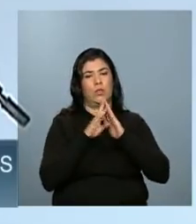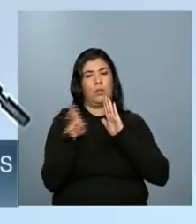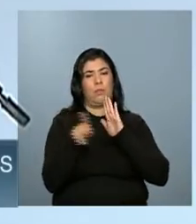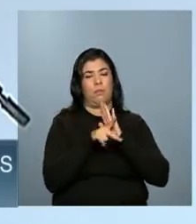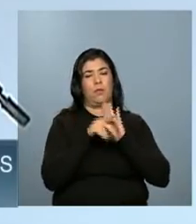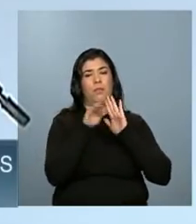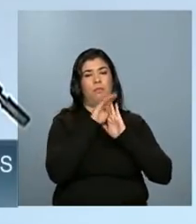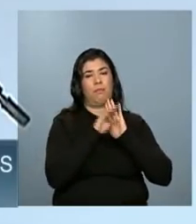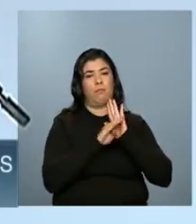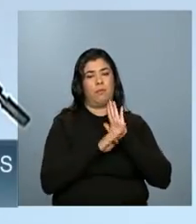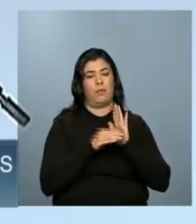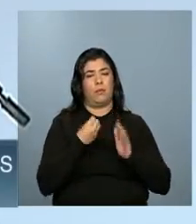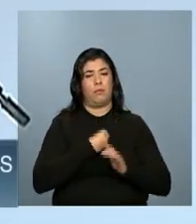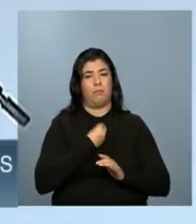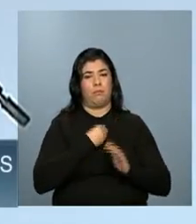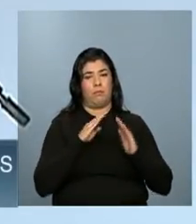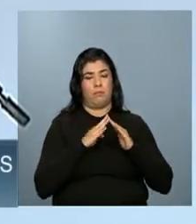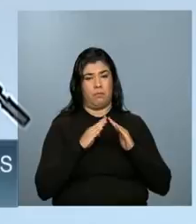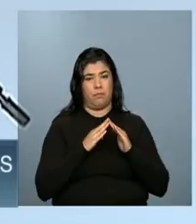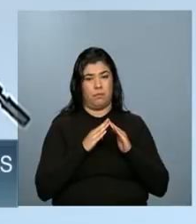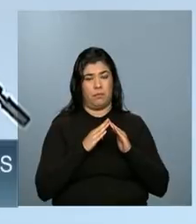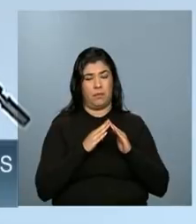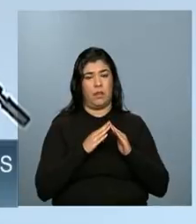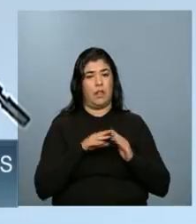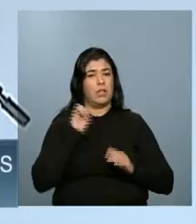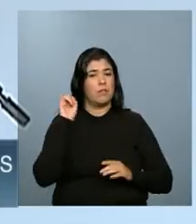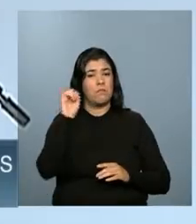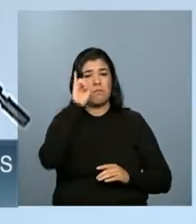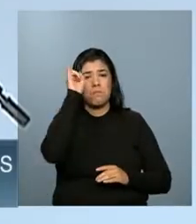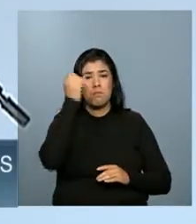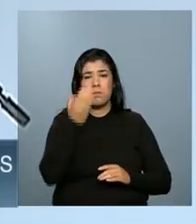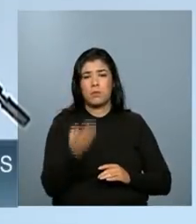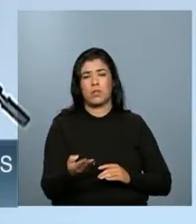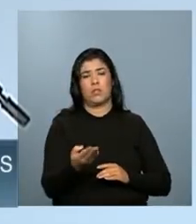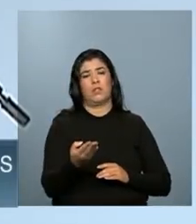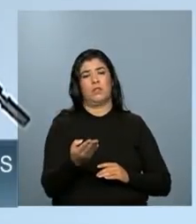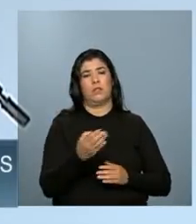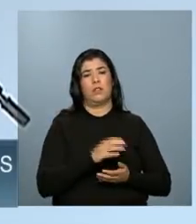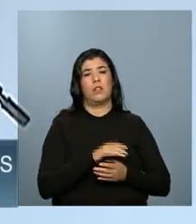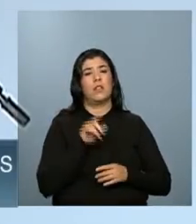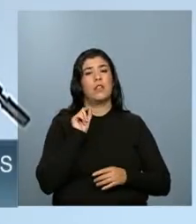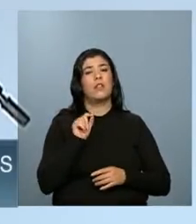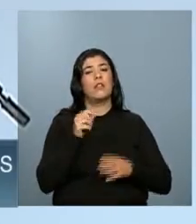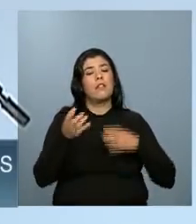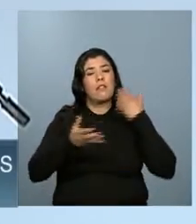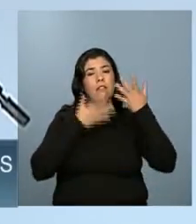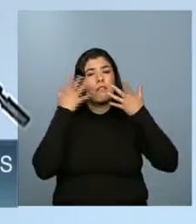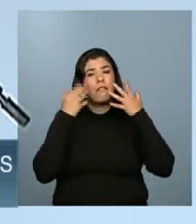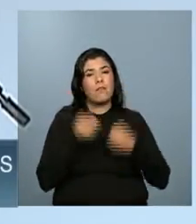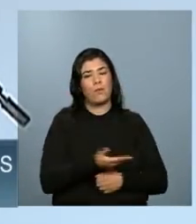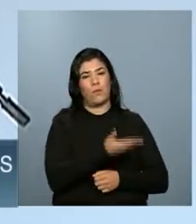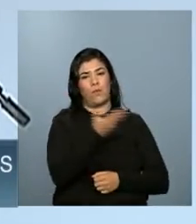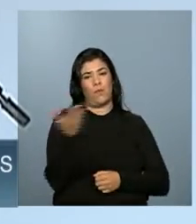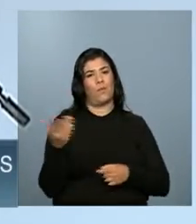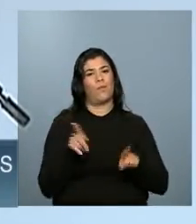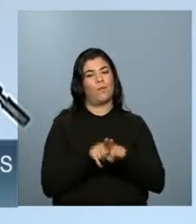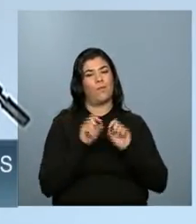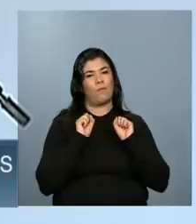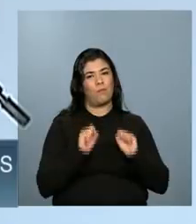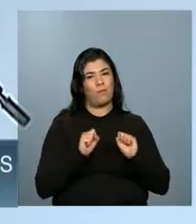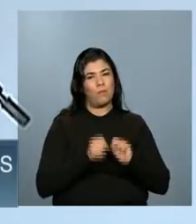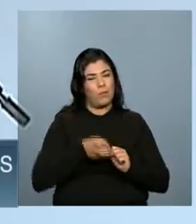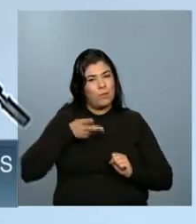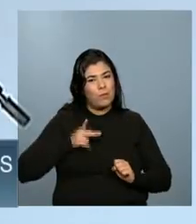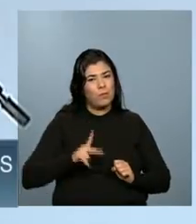Vida. um dos programas mais importantes do Brasil. Que essa alegria de vocês possa